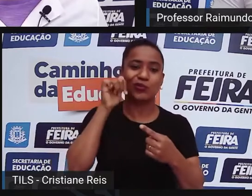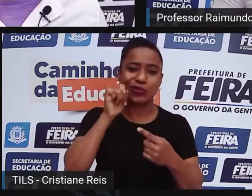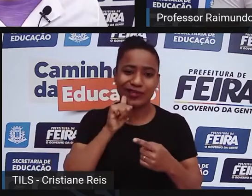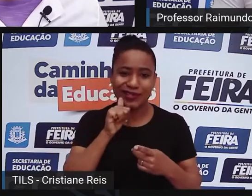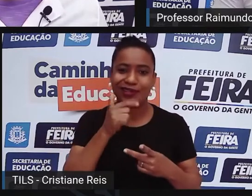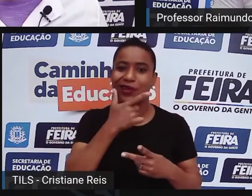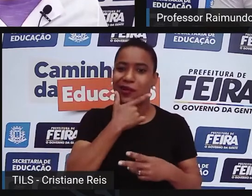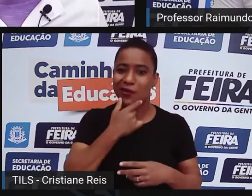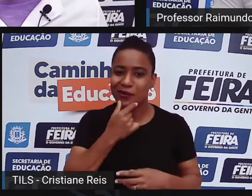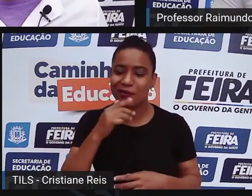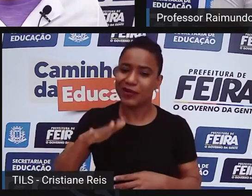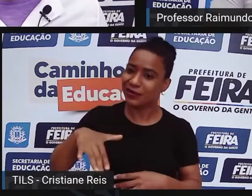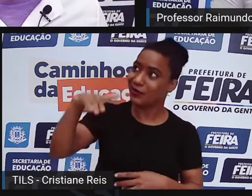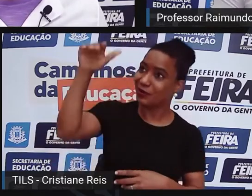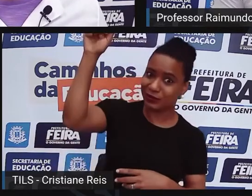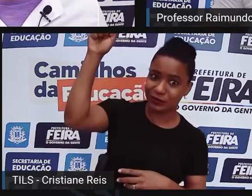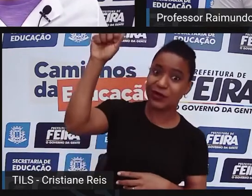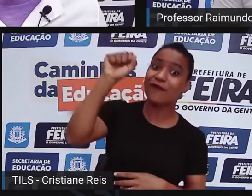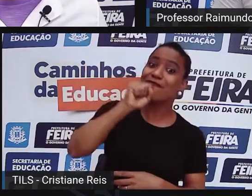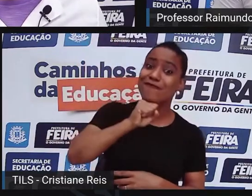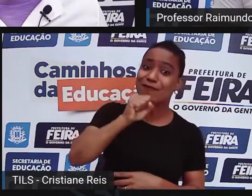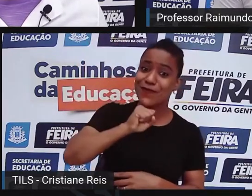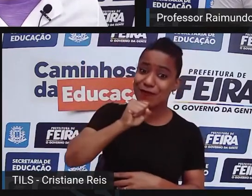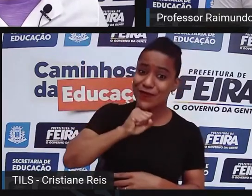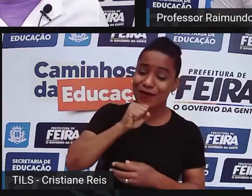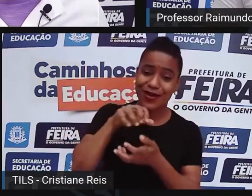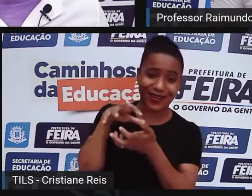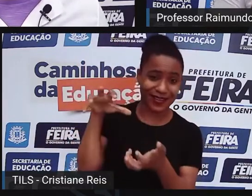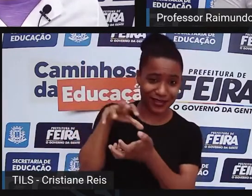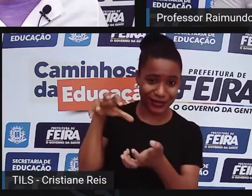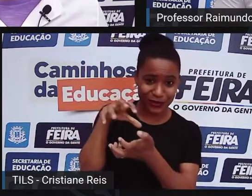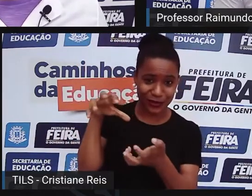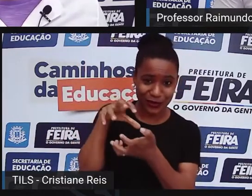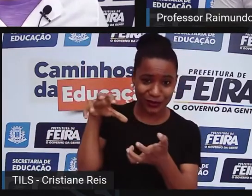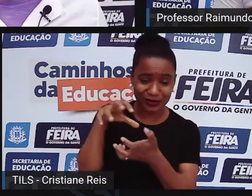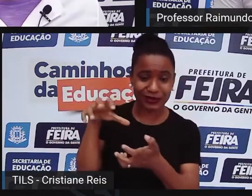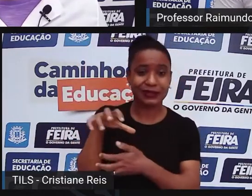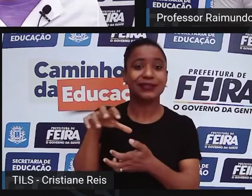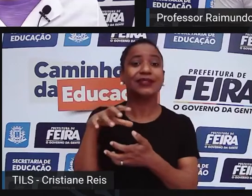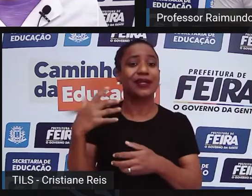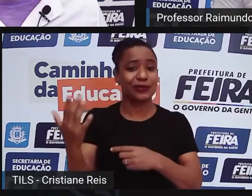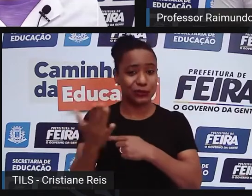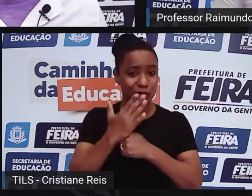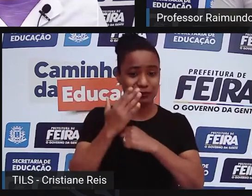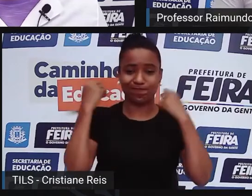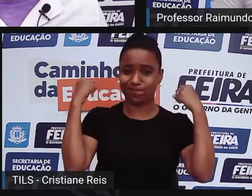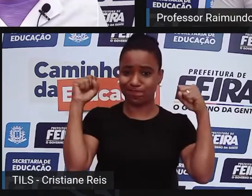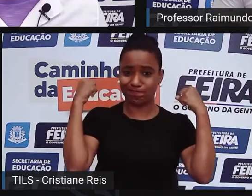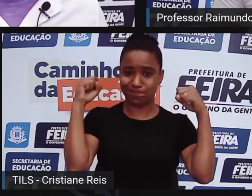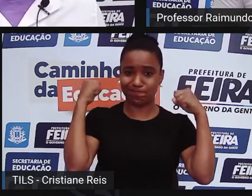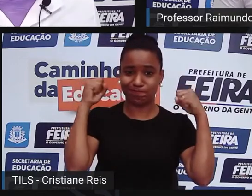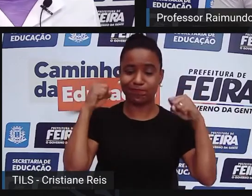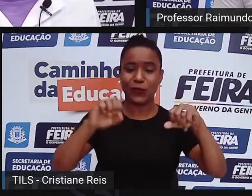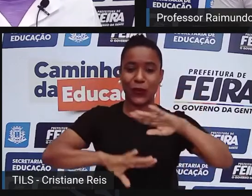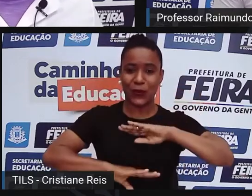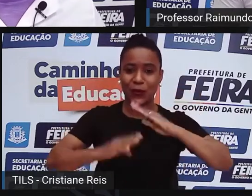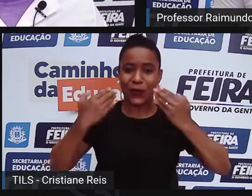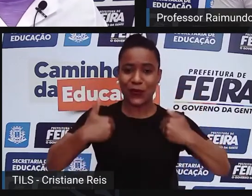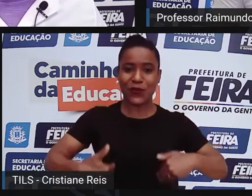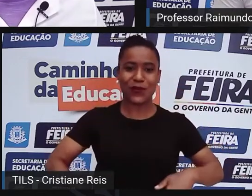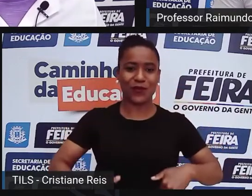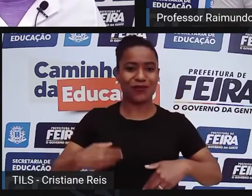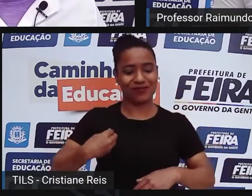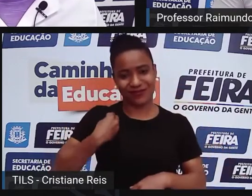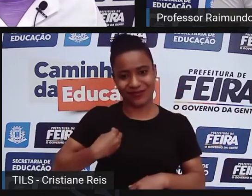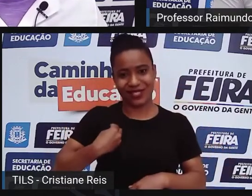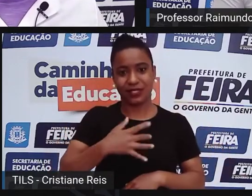homens, adultos, idosos, como forma de qualidade de vida e terapia. Então, hoje, graças a Deus, a gente